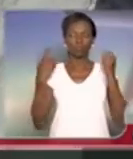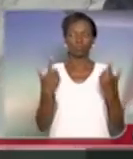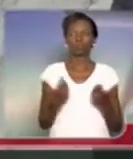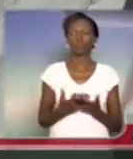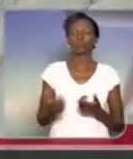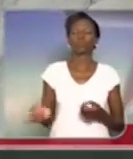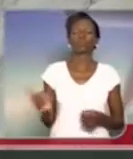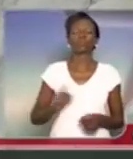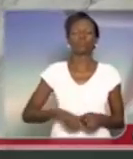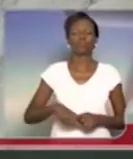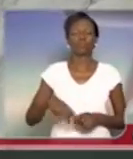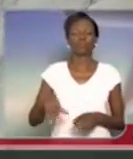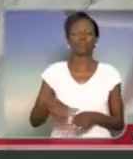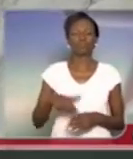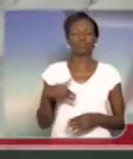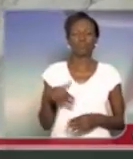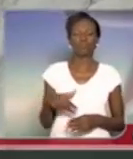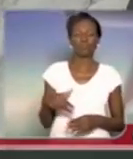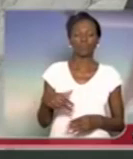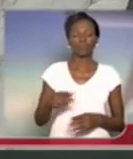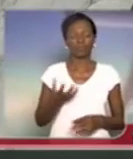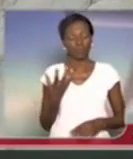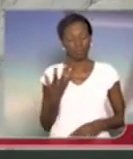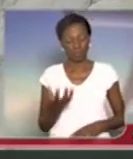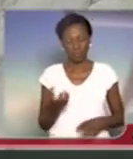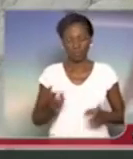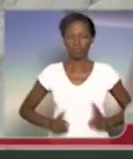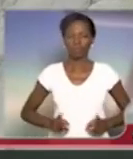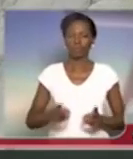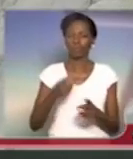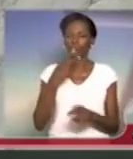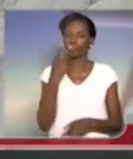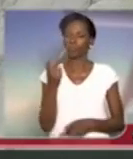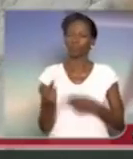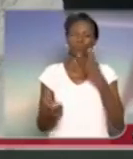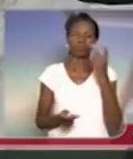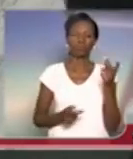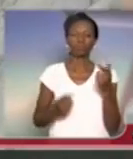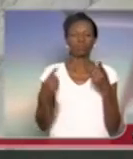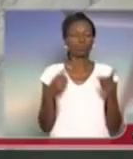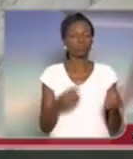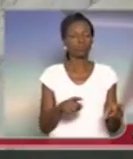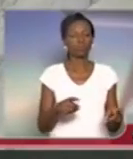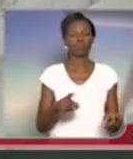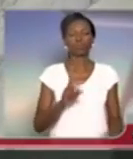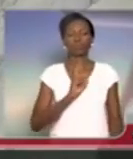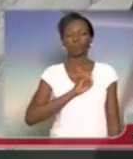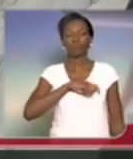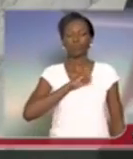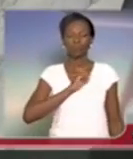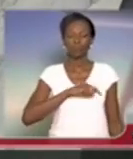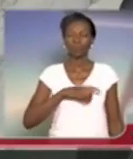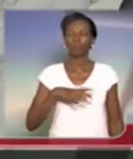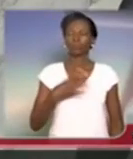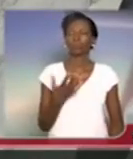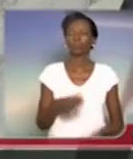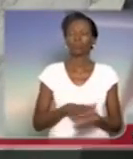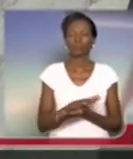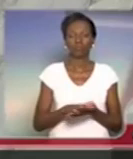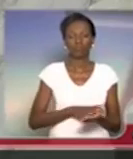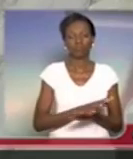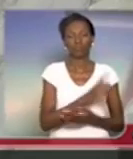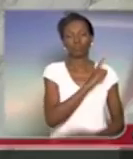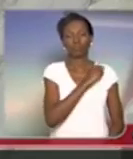volta a esta tribuna, gostaria de continuar aqui denunciando o criminoso e covarde